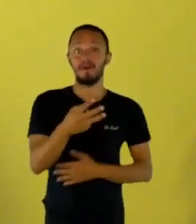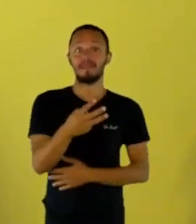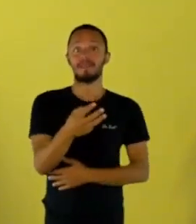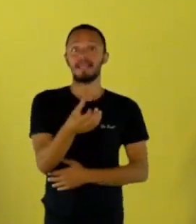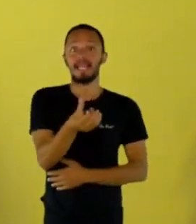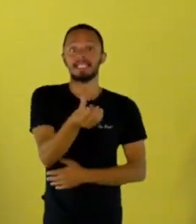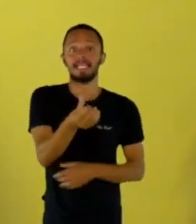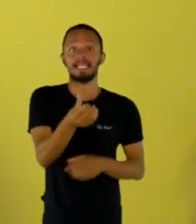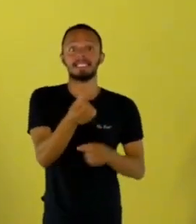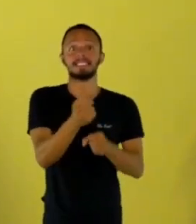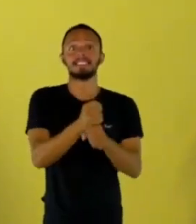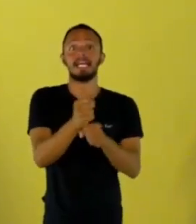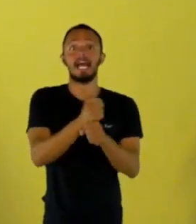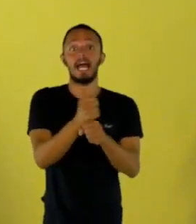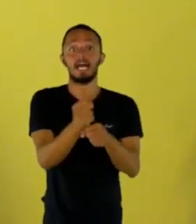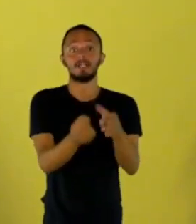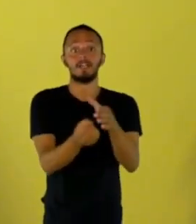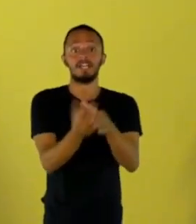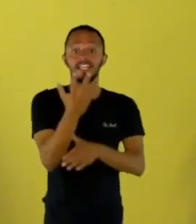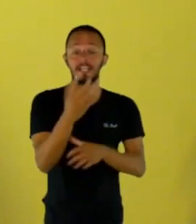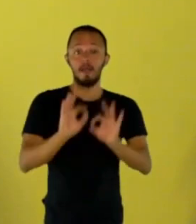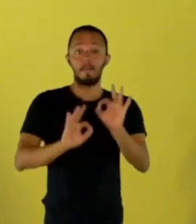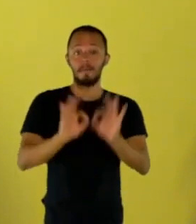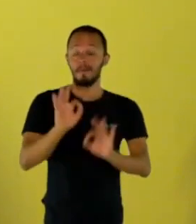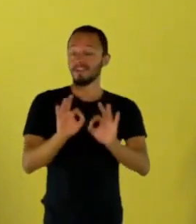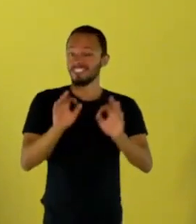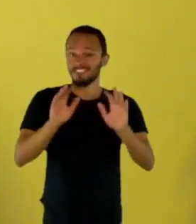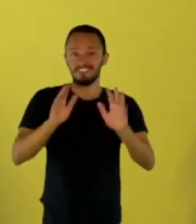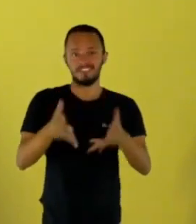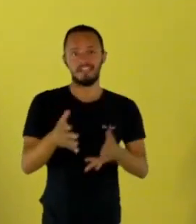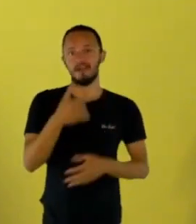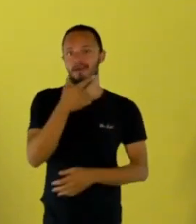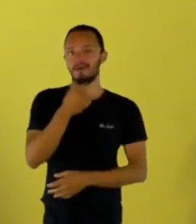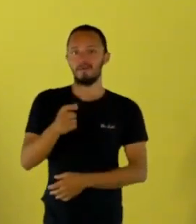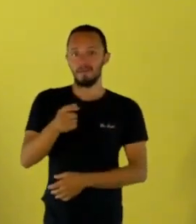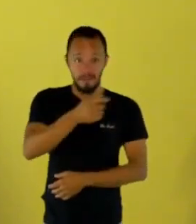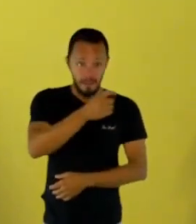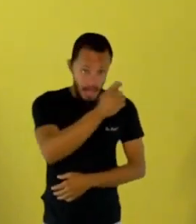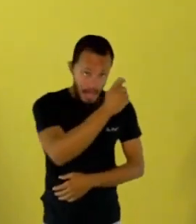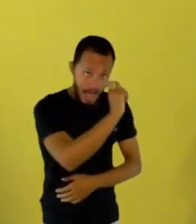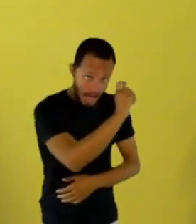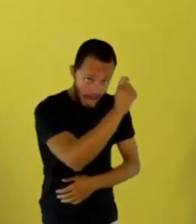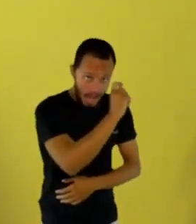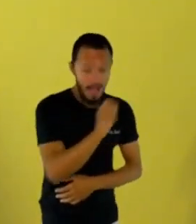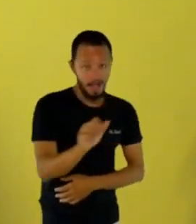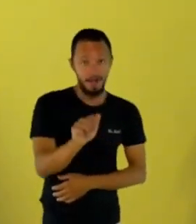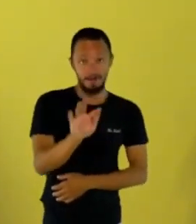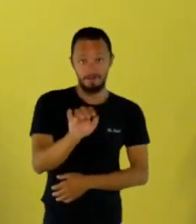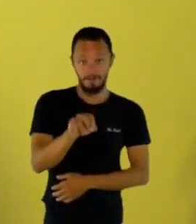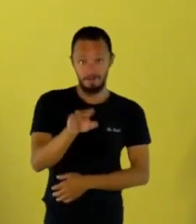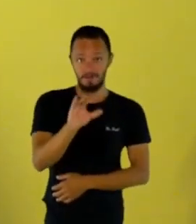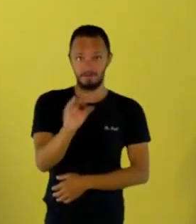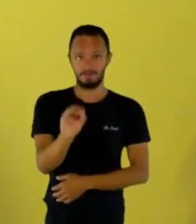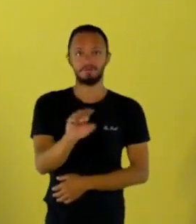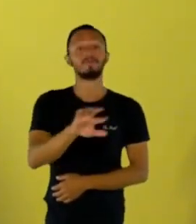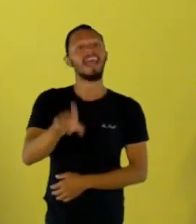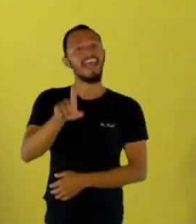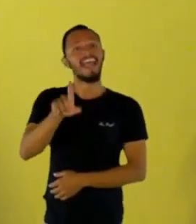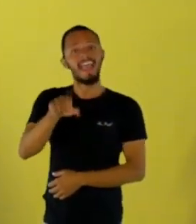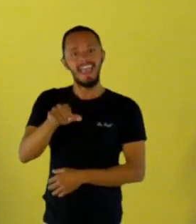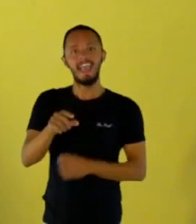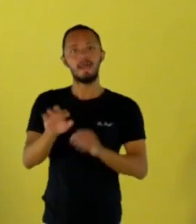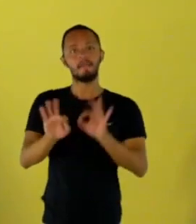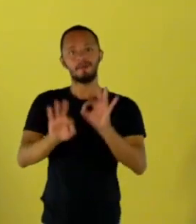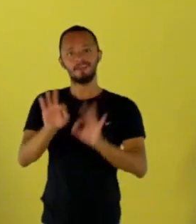pelo jornalista Afonso Borges. Esta edição do projeto é patrocinada pela Gerdau, por meio da Lei